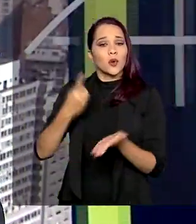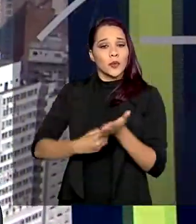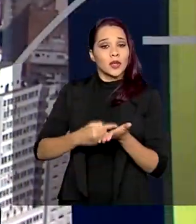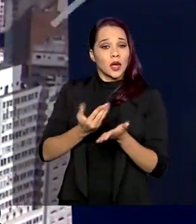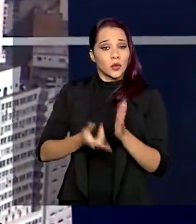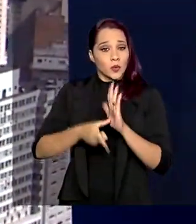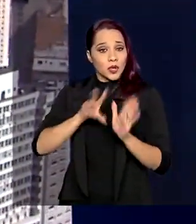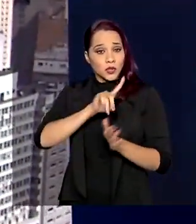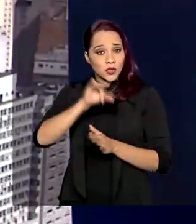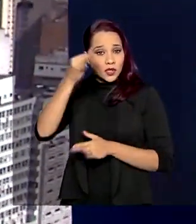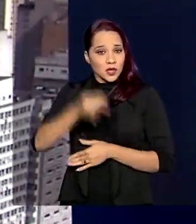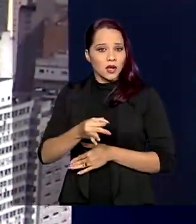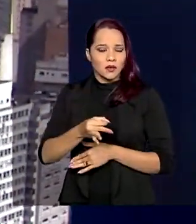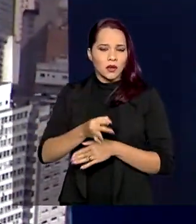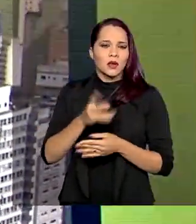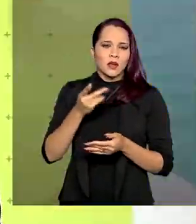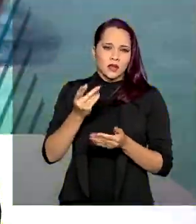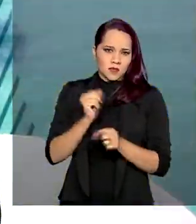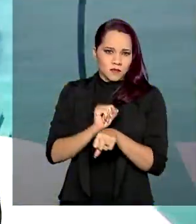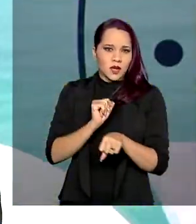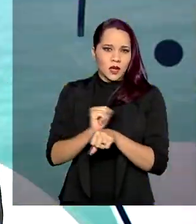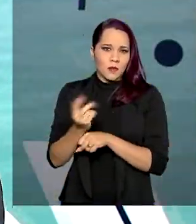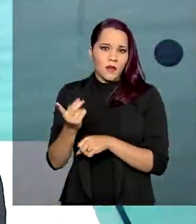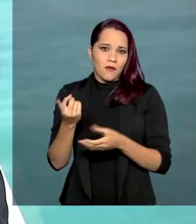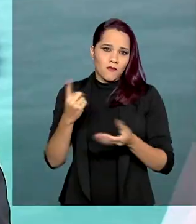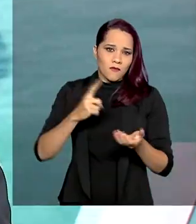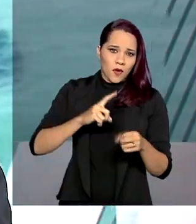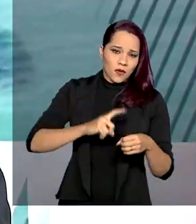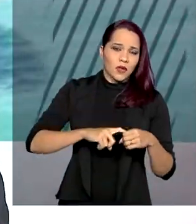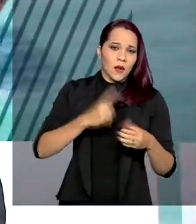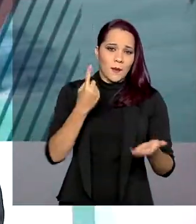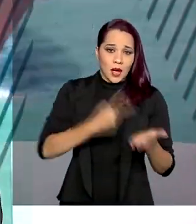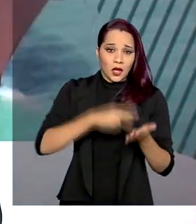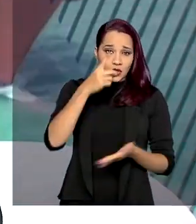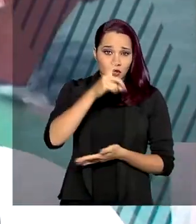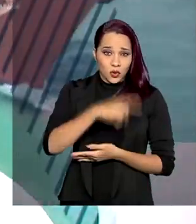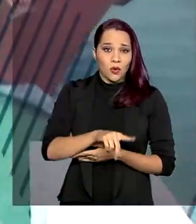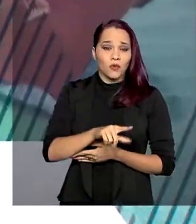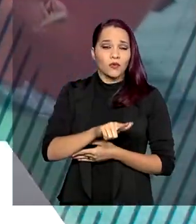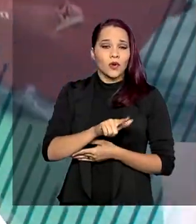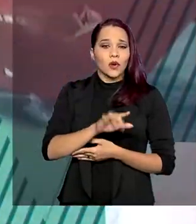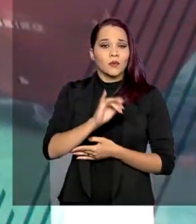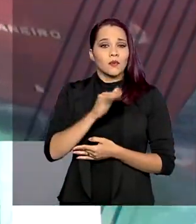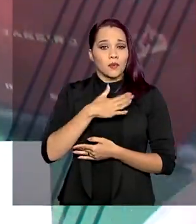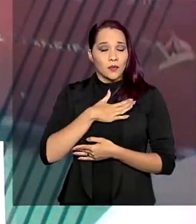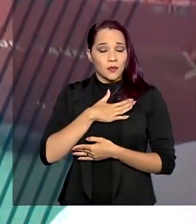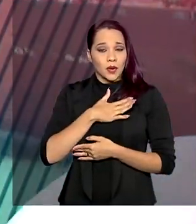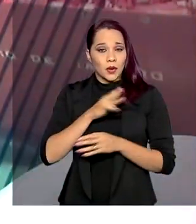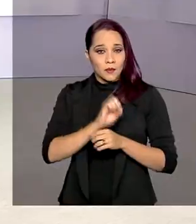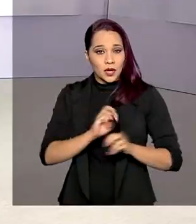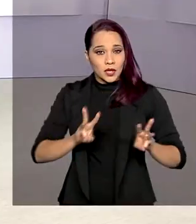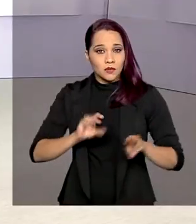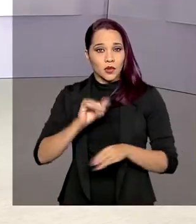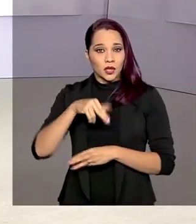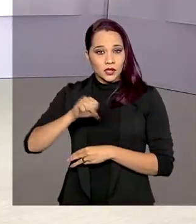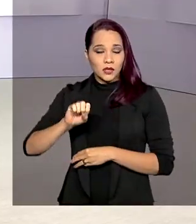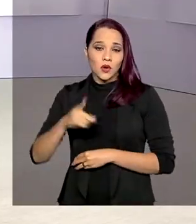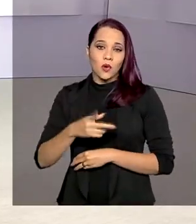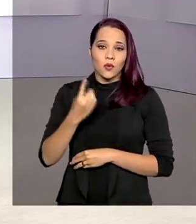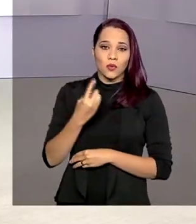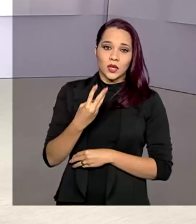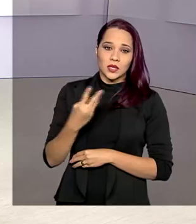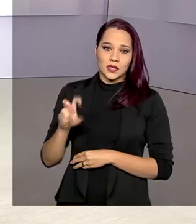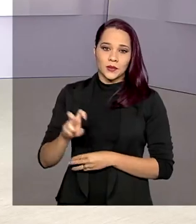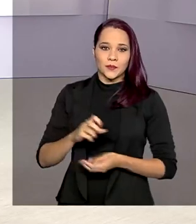atendimento, é proceder com a remarcação pelo aplicativo Meu INSS, ou pela Central 135. A